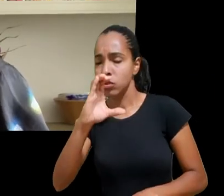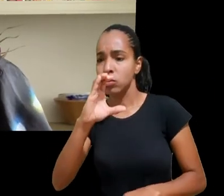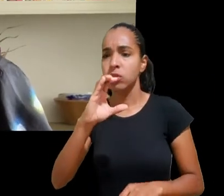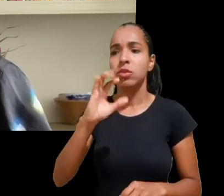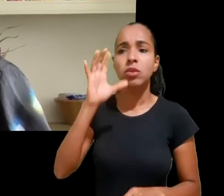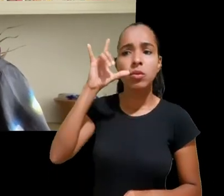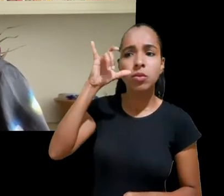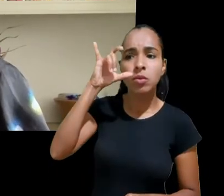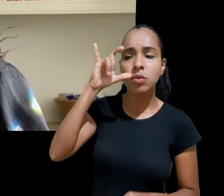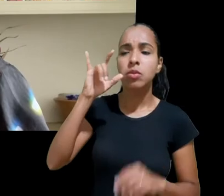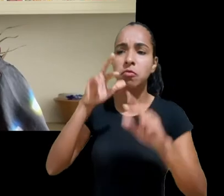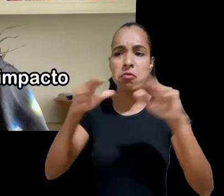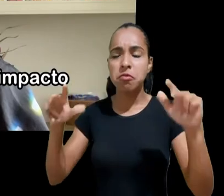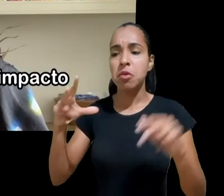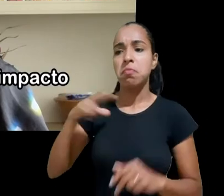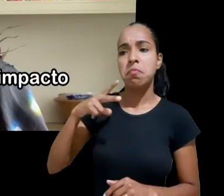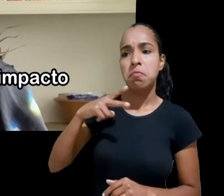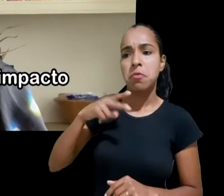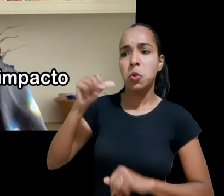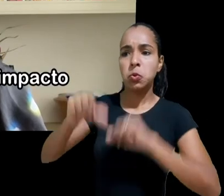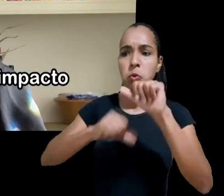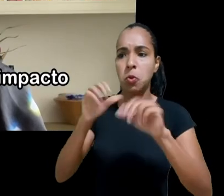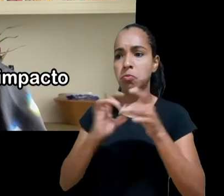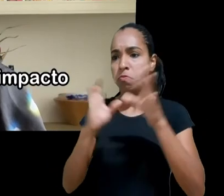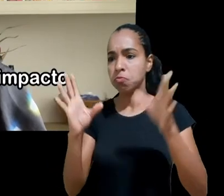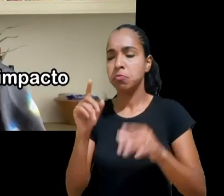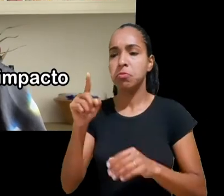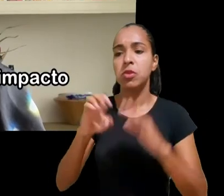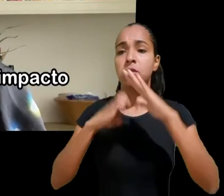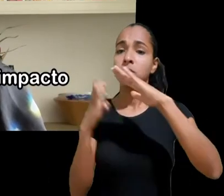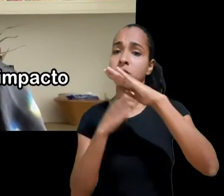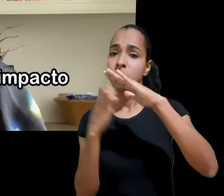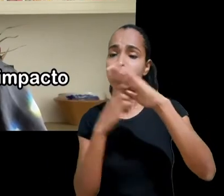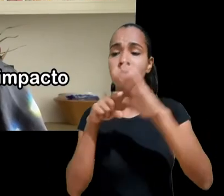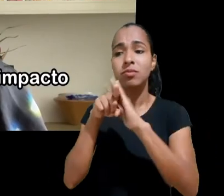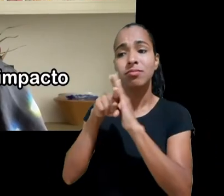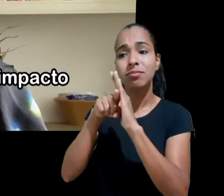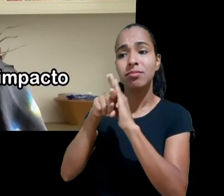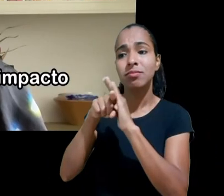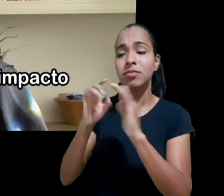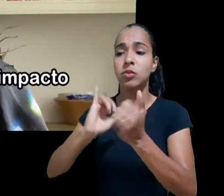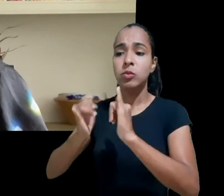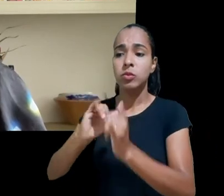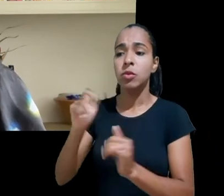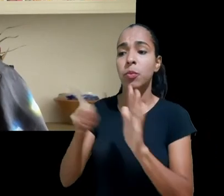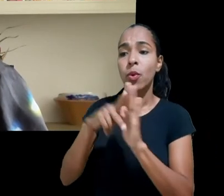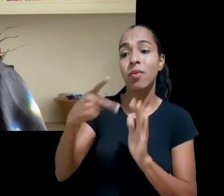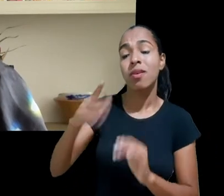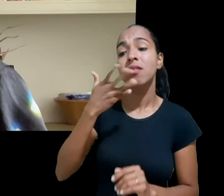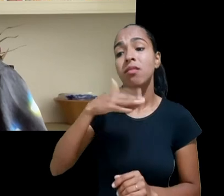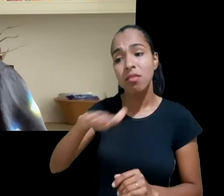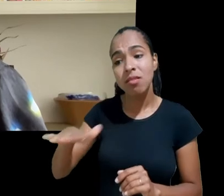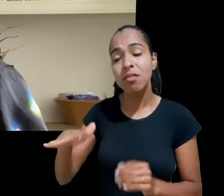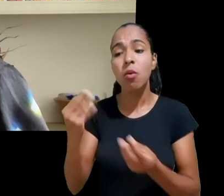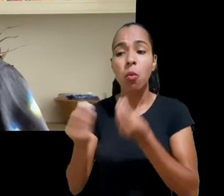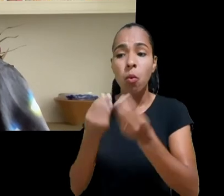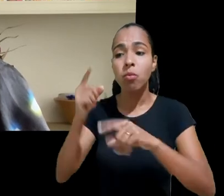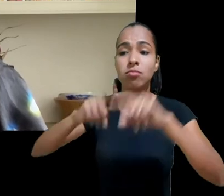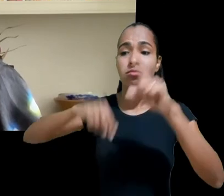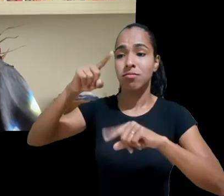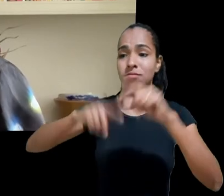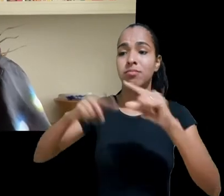sistêmicas empresas devem fazer avaliações de impacto sobre os dados de crianças e desenvolver produtos apropriados para crianças vimos